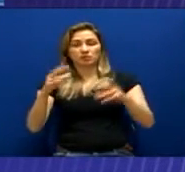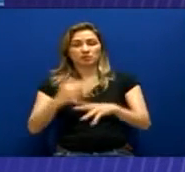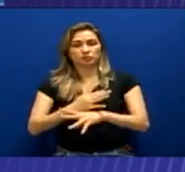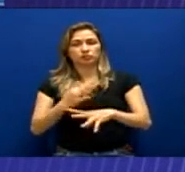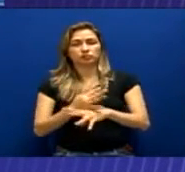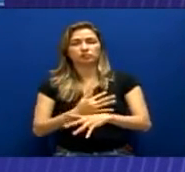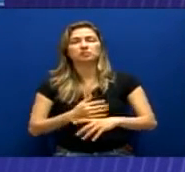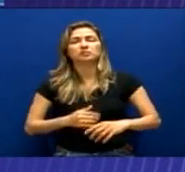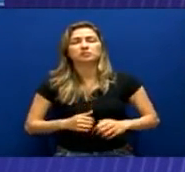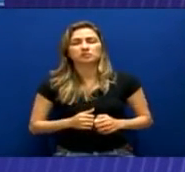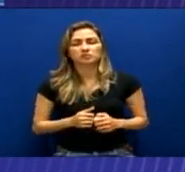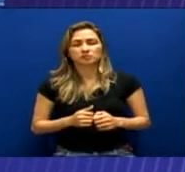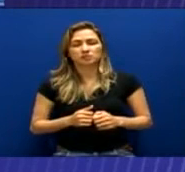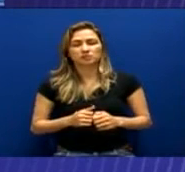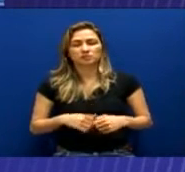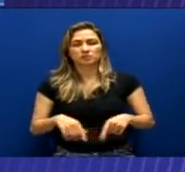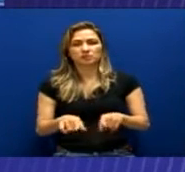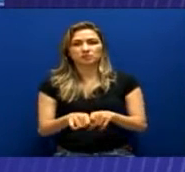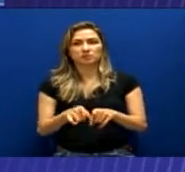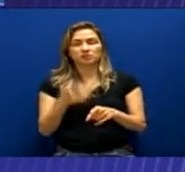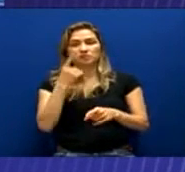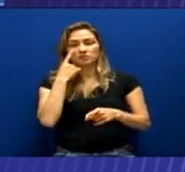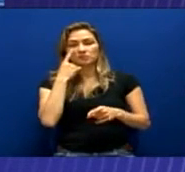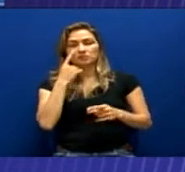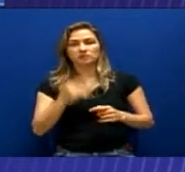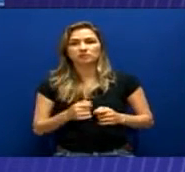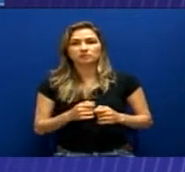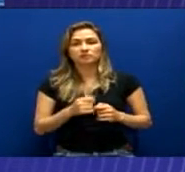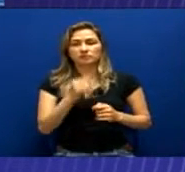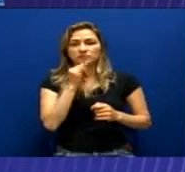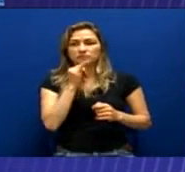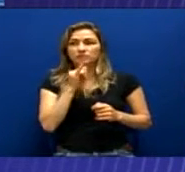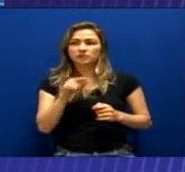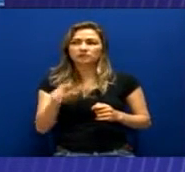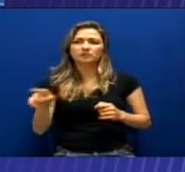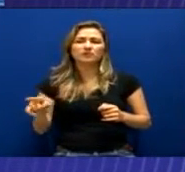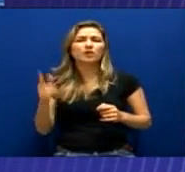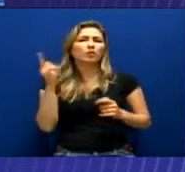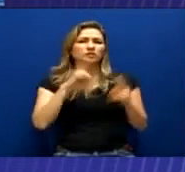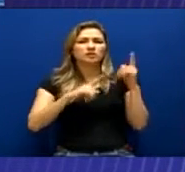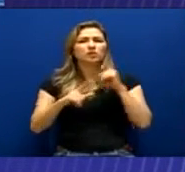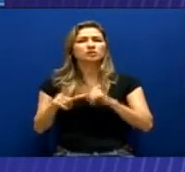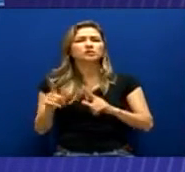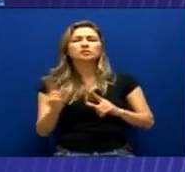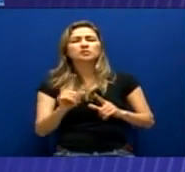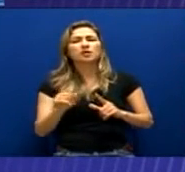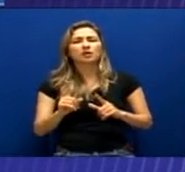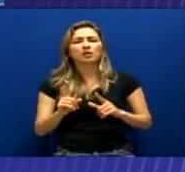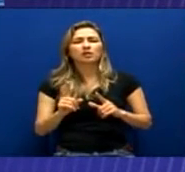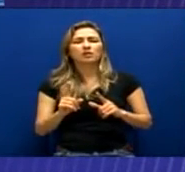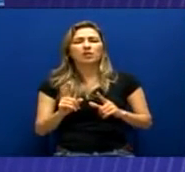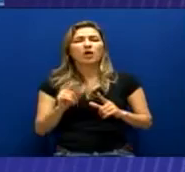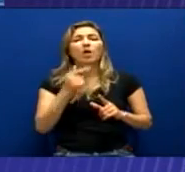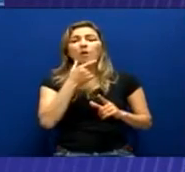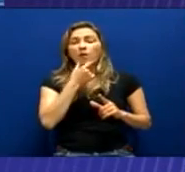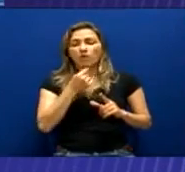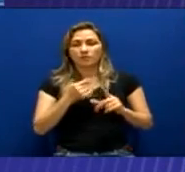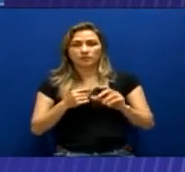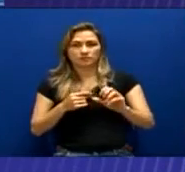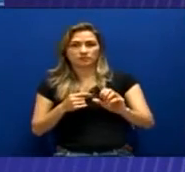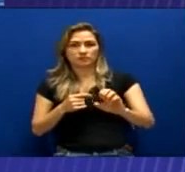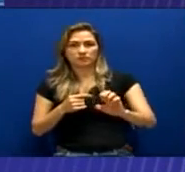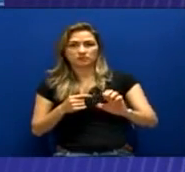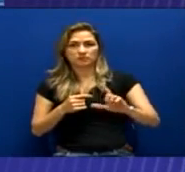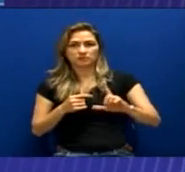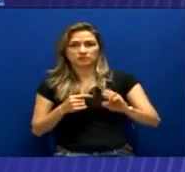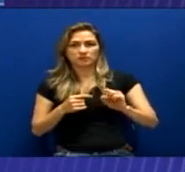Podemos também verificar no quesito tipo e produção de resultado, ilustrar com a vítima Sérgio Rangel, do Rio de Janeiro, quando ao entrar